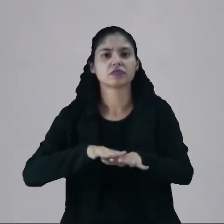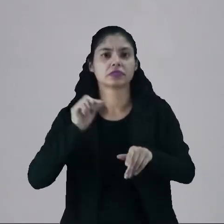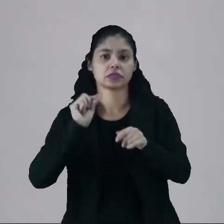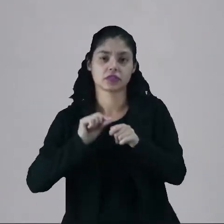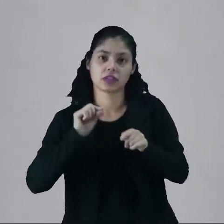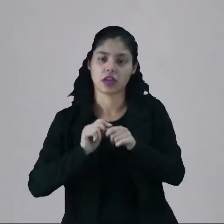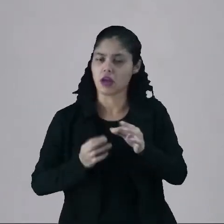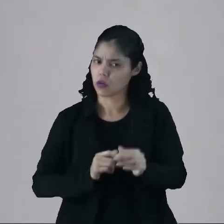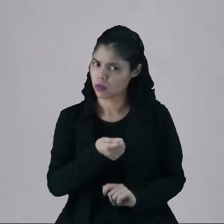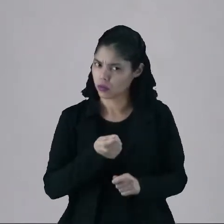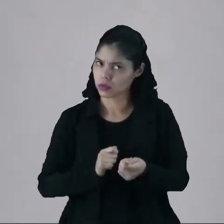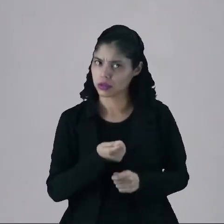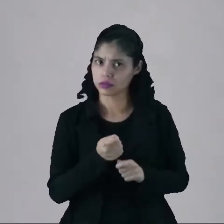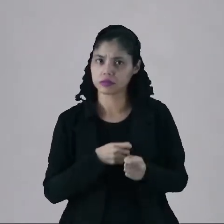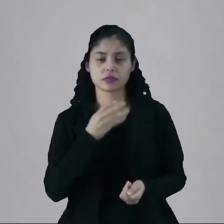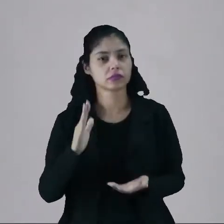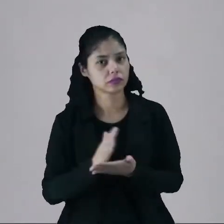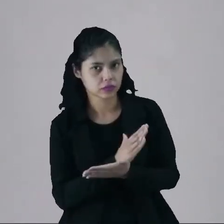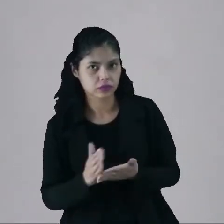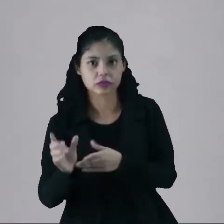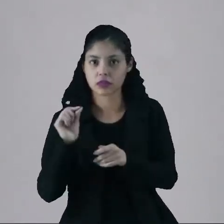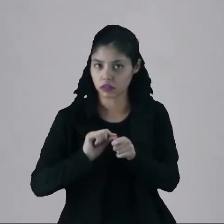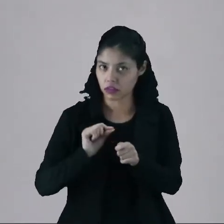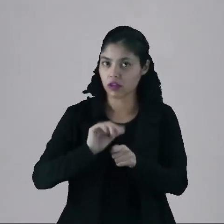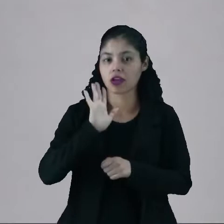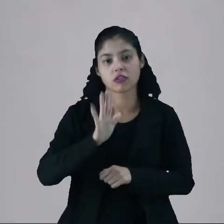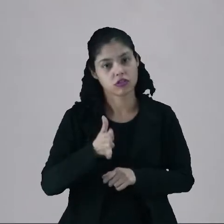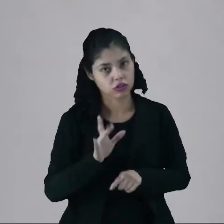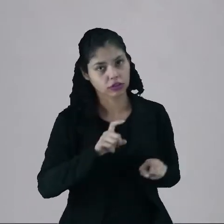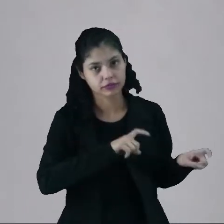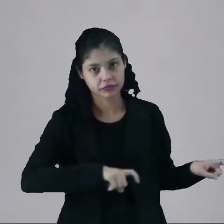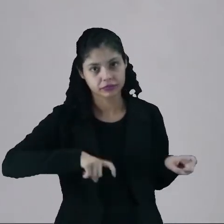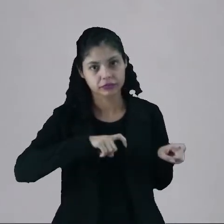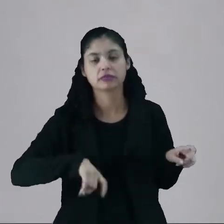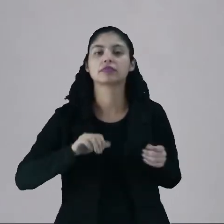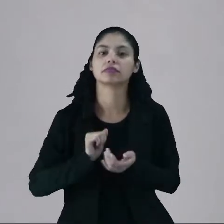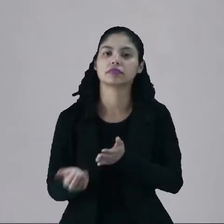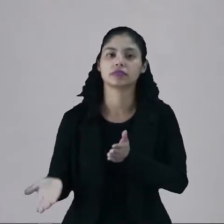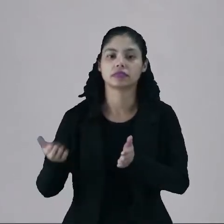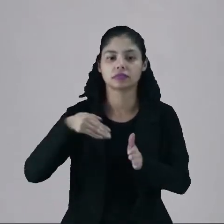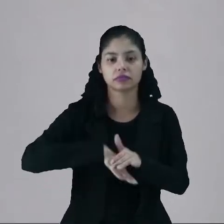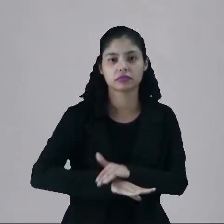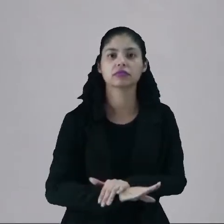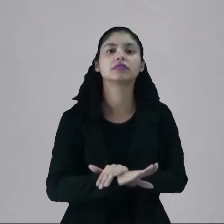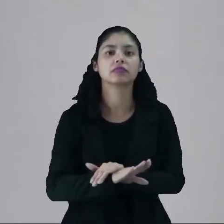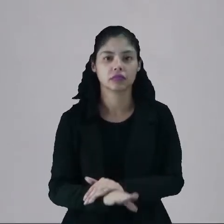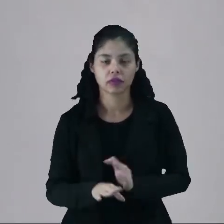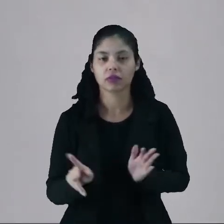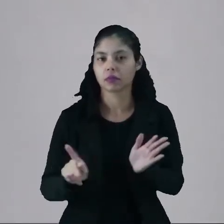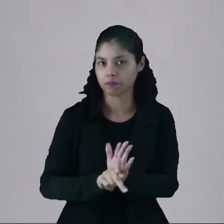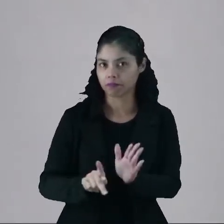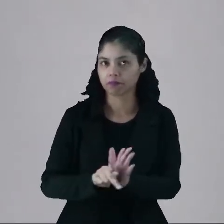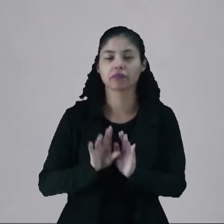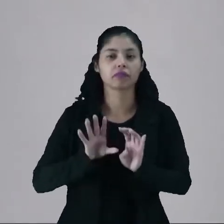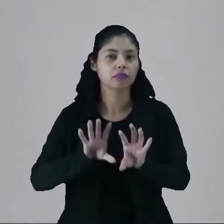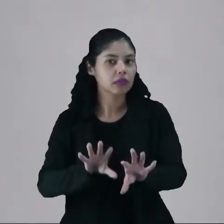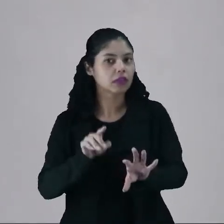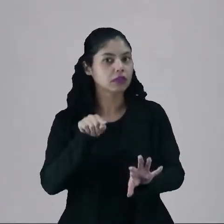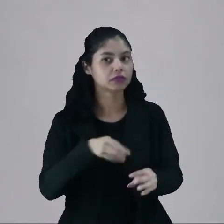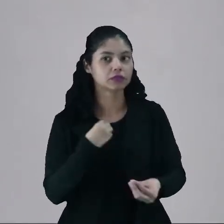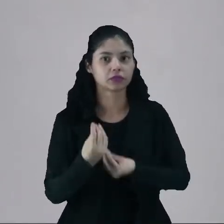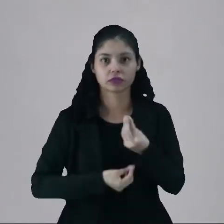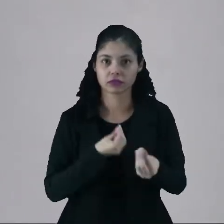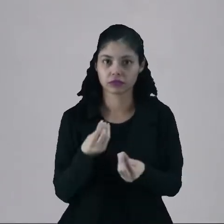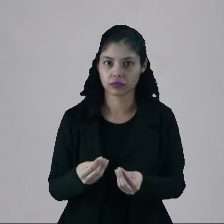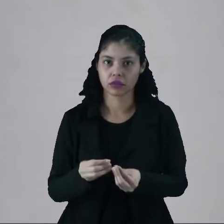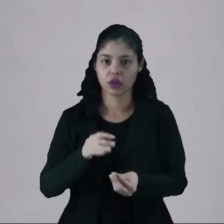de forma controlada, como alguns fazendeiros já o fazem, colocando isso em recipientes apropriados, com